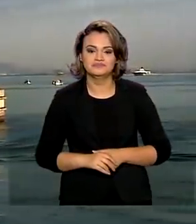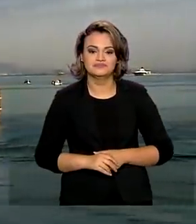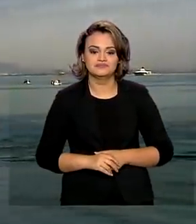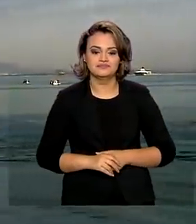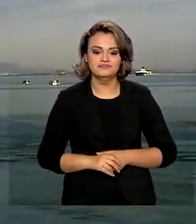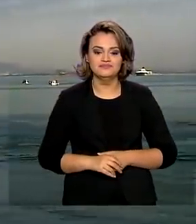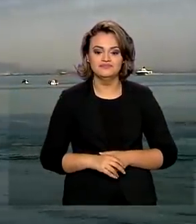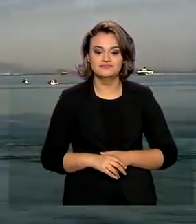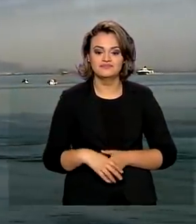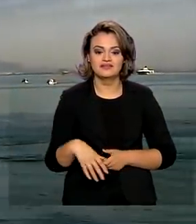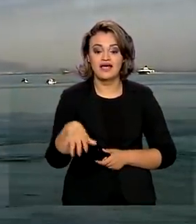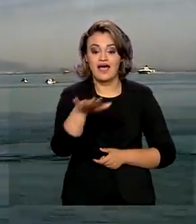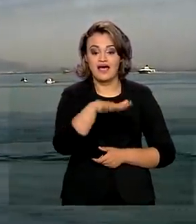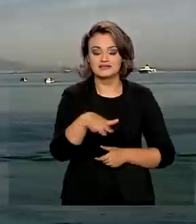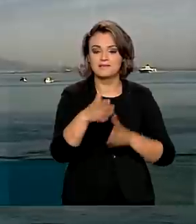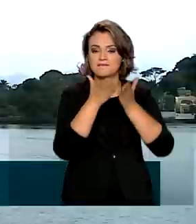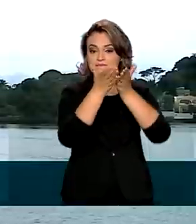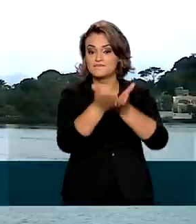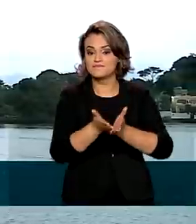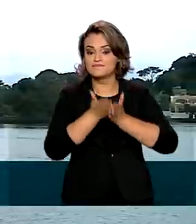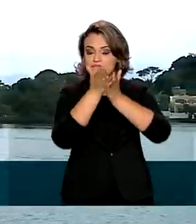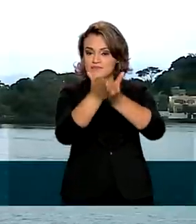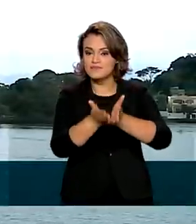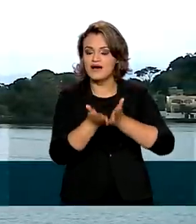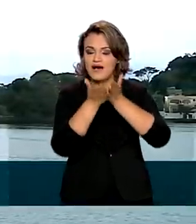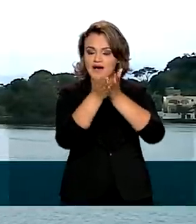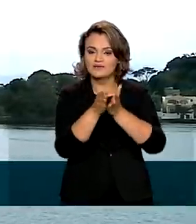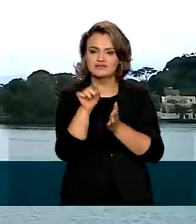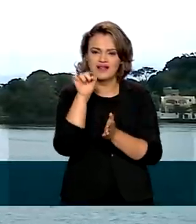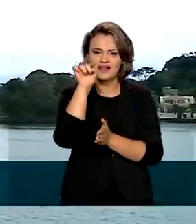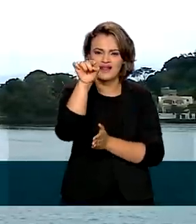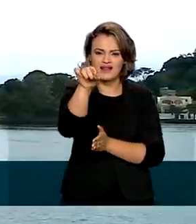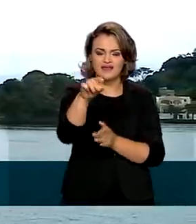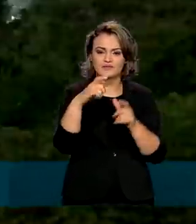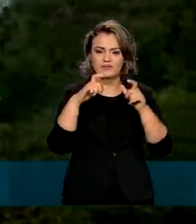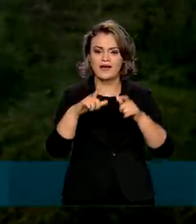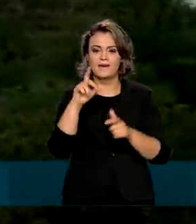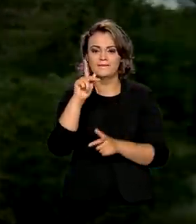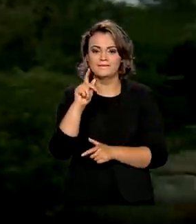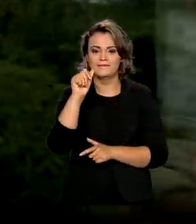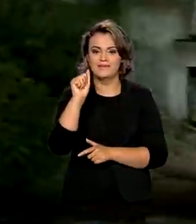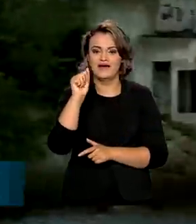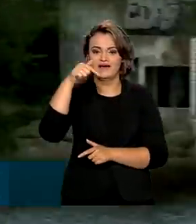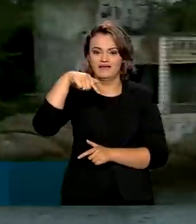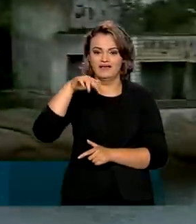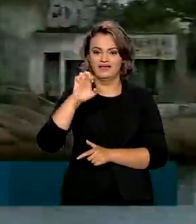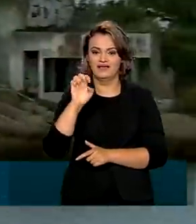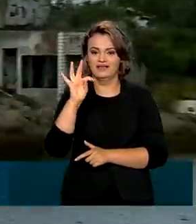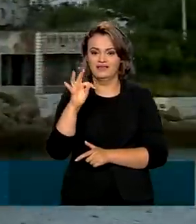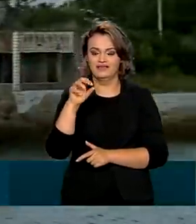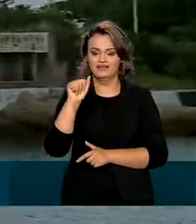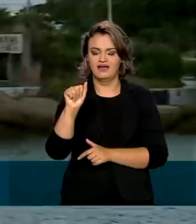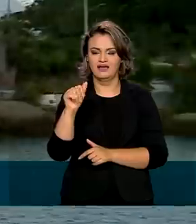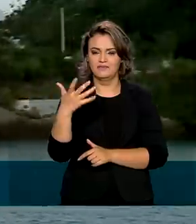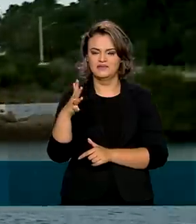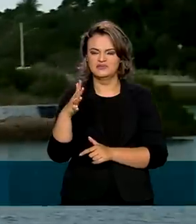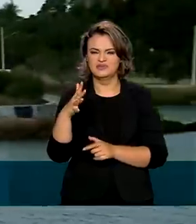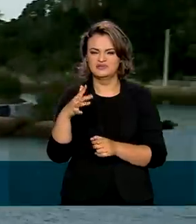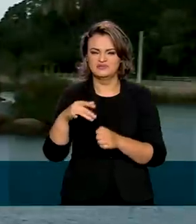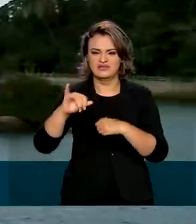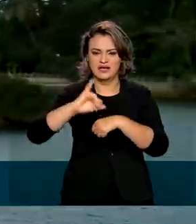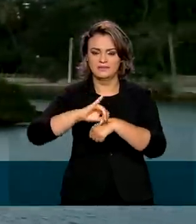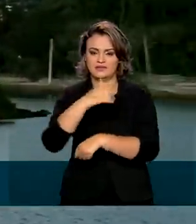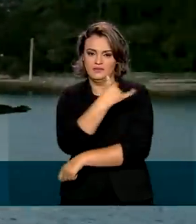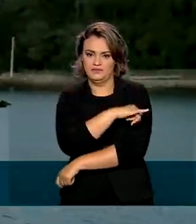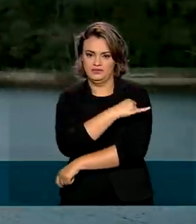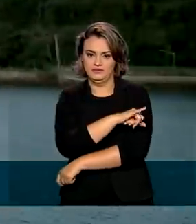É assim, por meio de balsas, que se chega até a ilha de Paquetá, que fica a cerca de 17 quilômetros da cidade